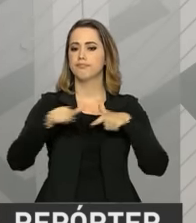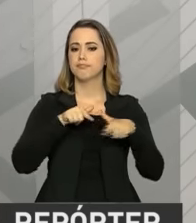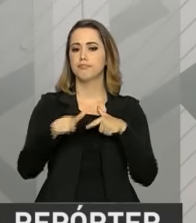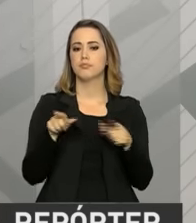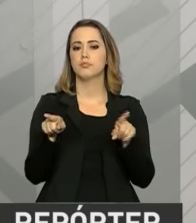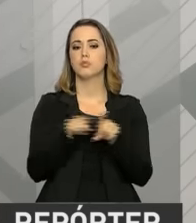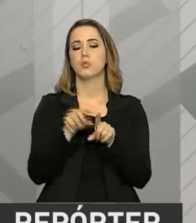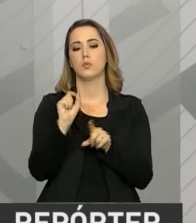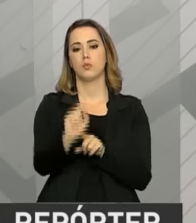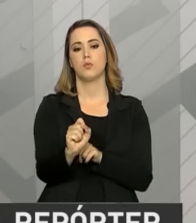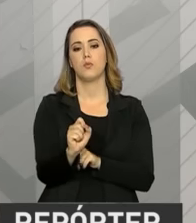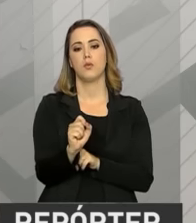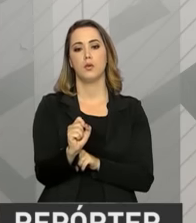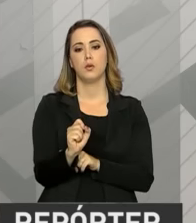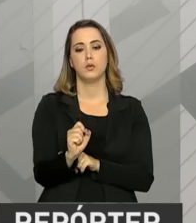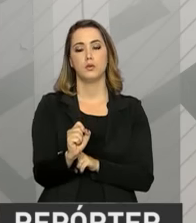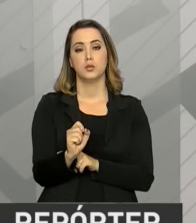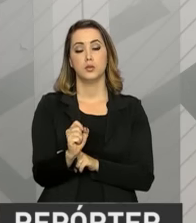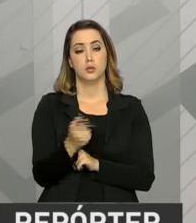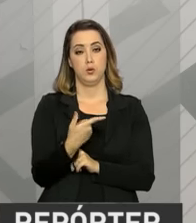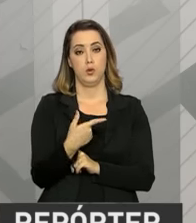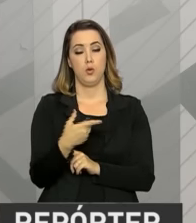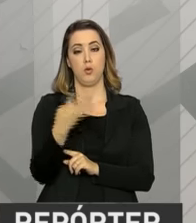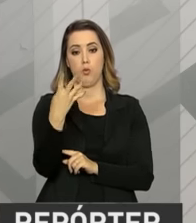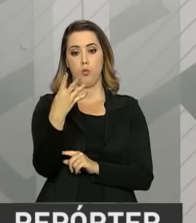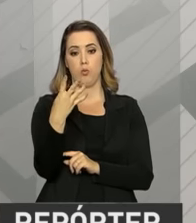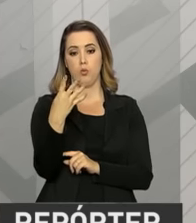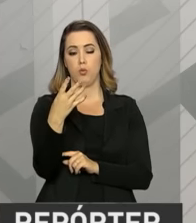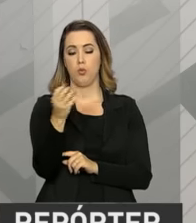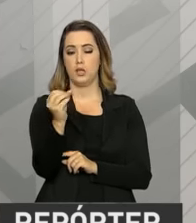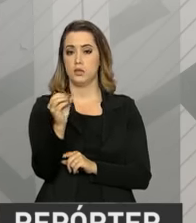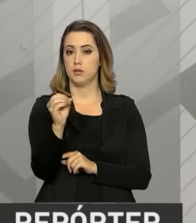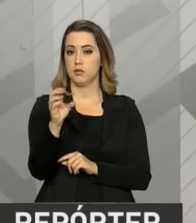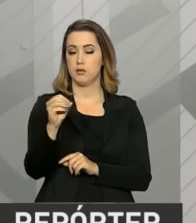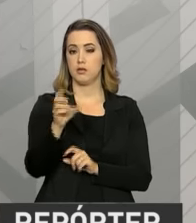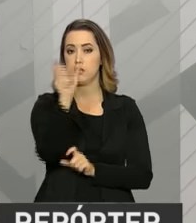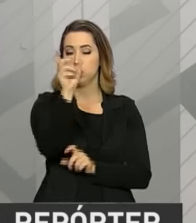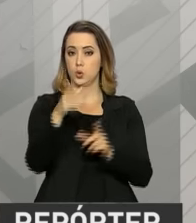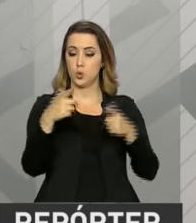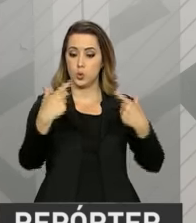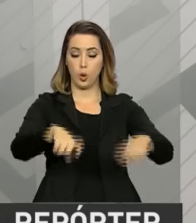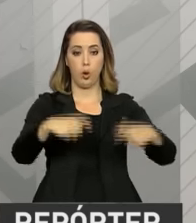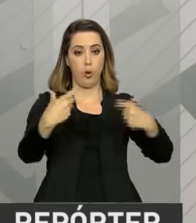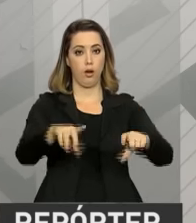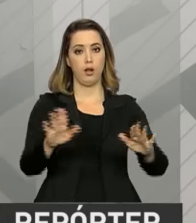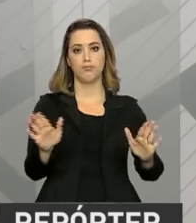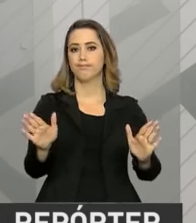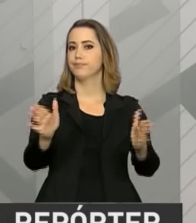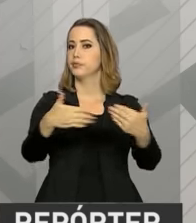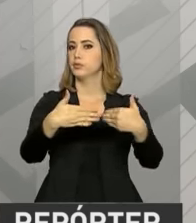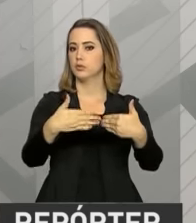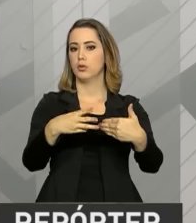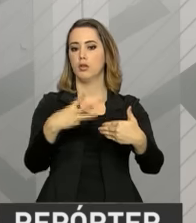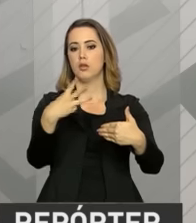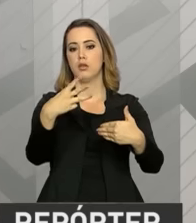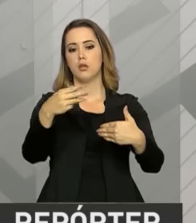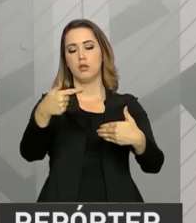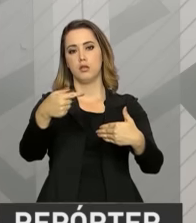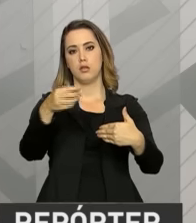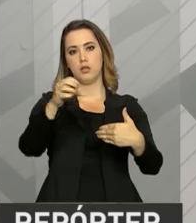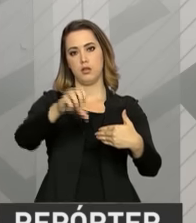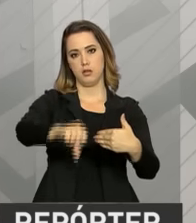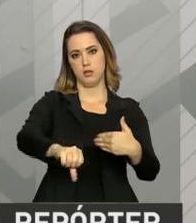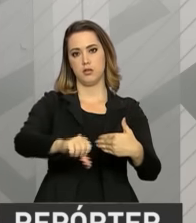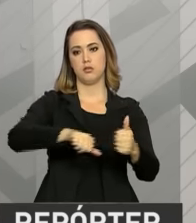regionais seja reduzido. Cerca de 400 agências vão ser fechadas e outras 379